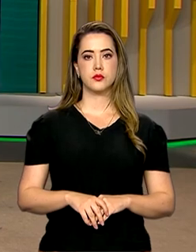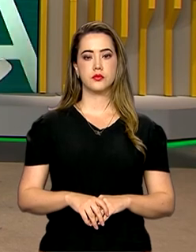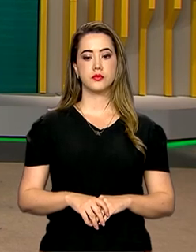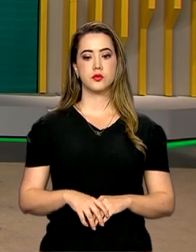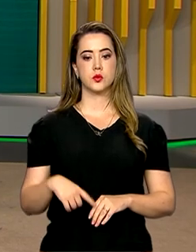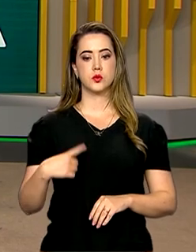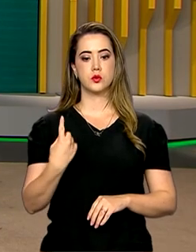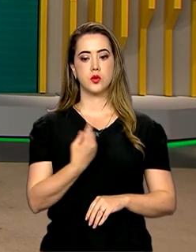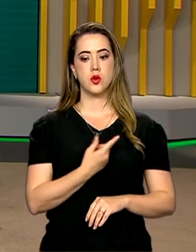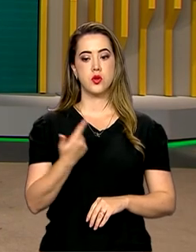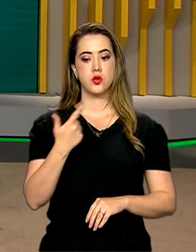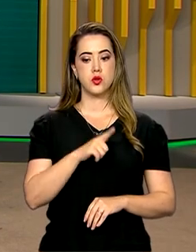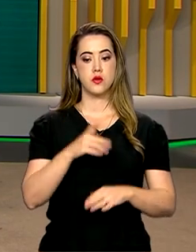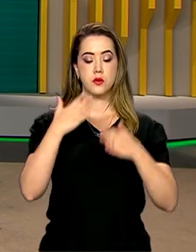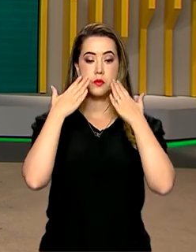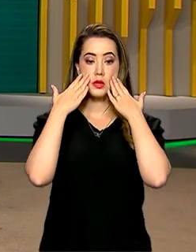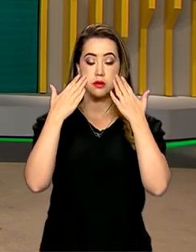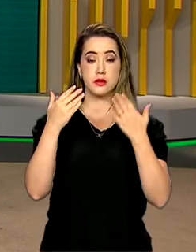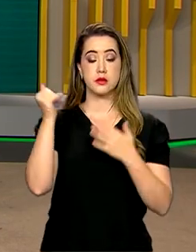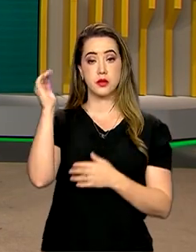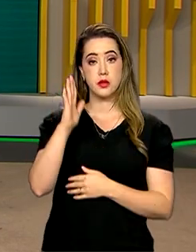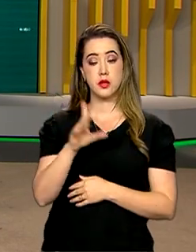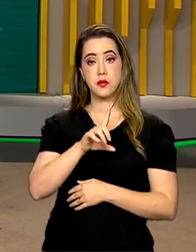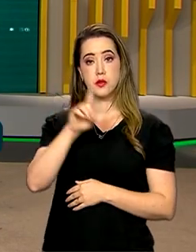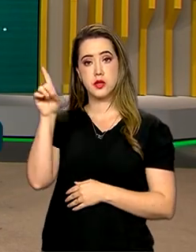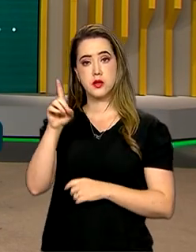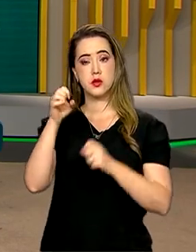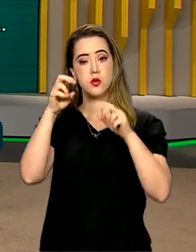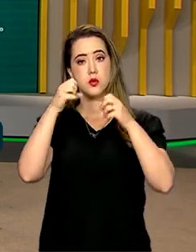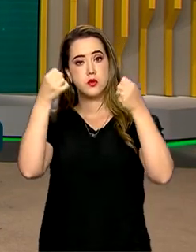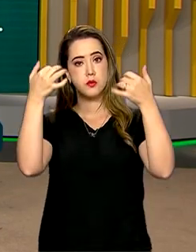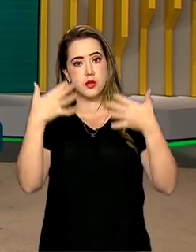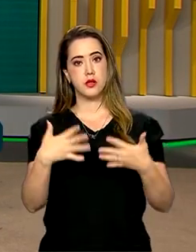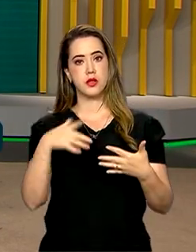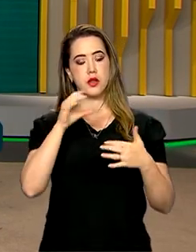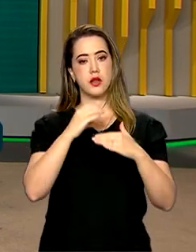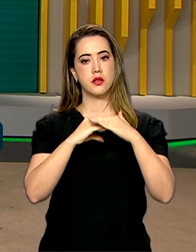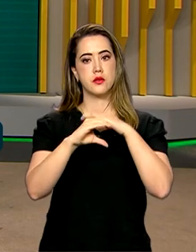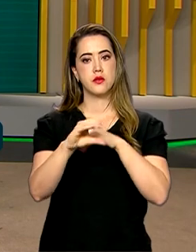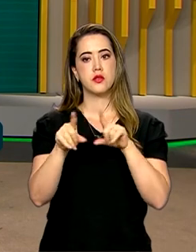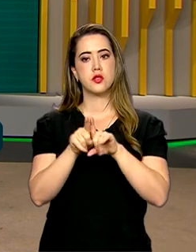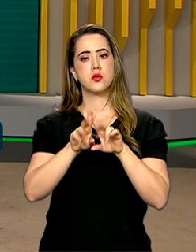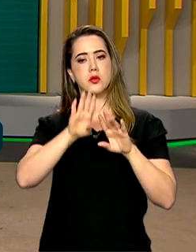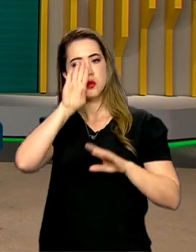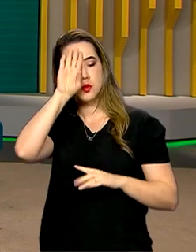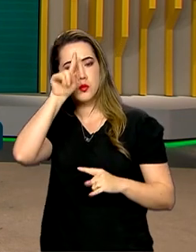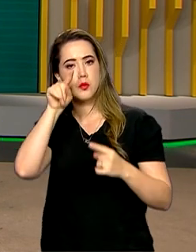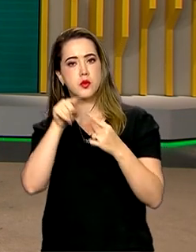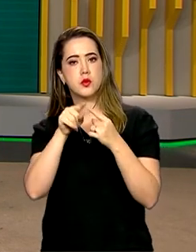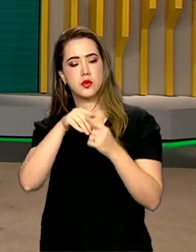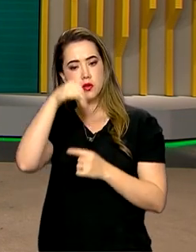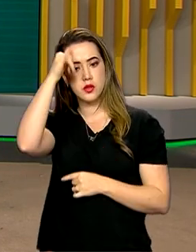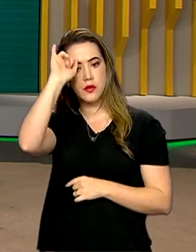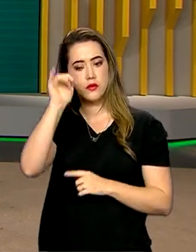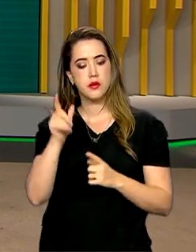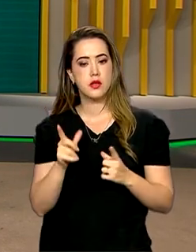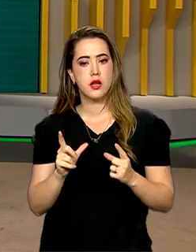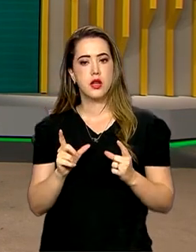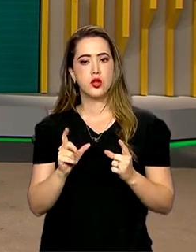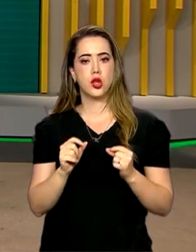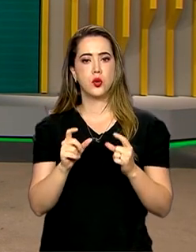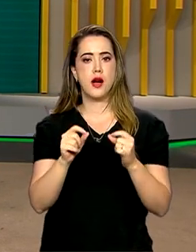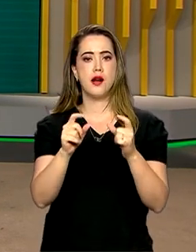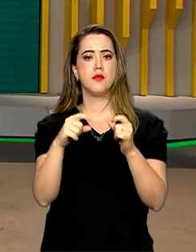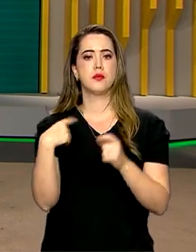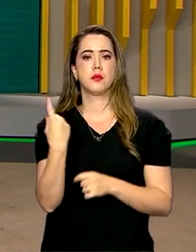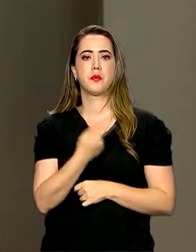Estamos de volta aqui no Brasil em Dia para falar sobre investimentos que tem como prioridade o combate ao câncer e a universalização